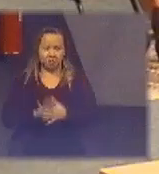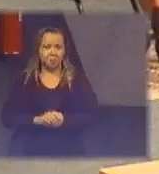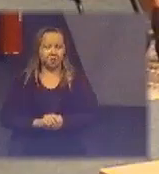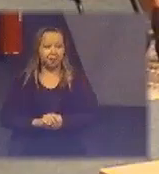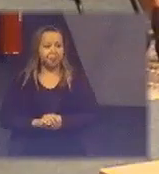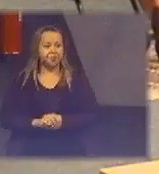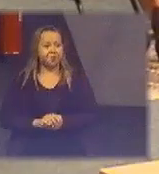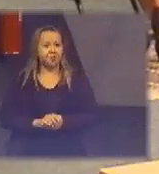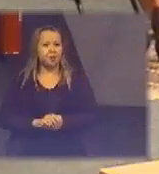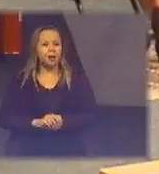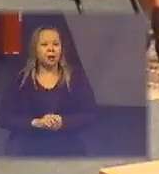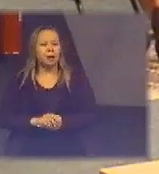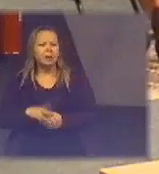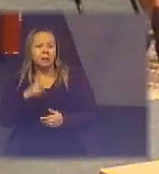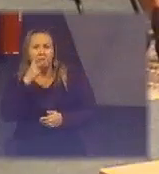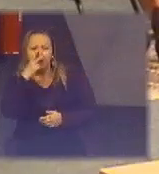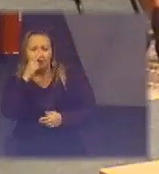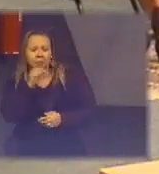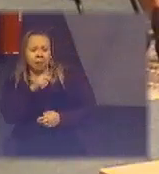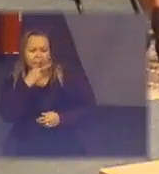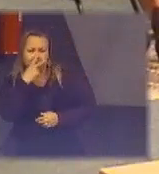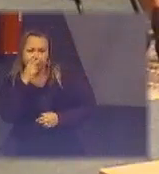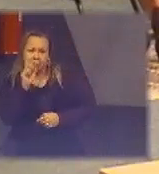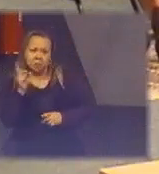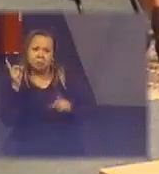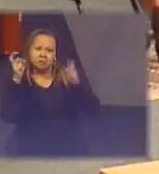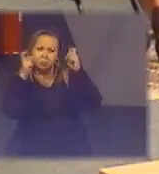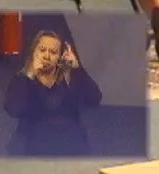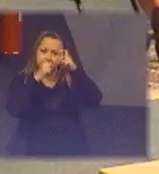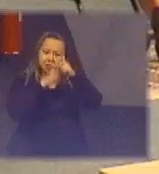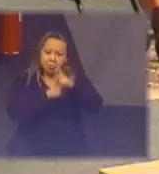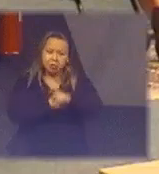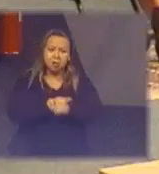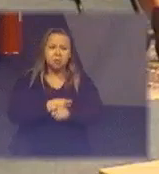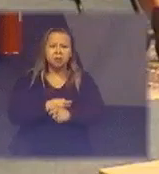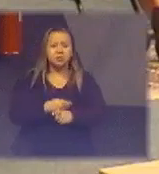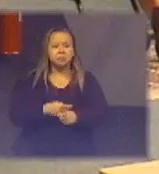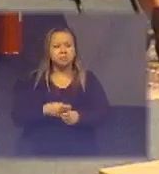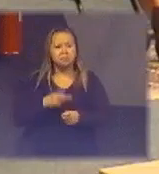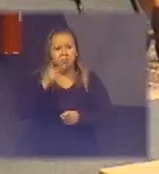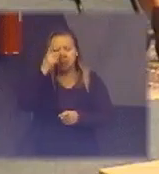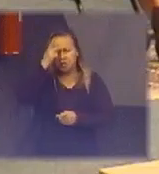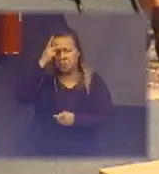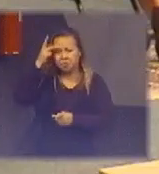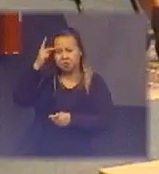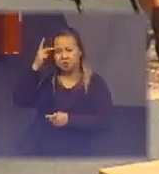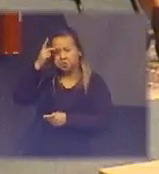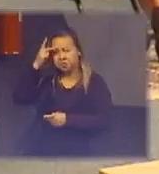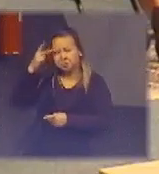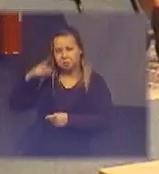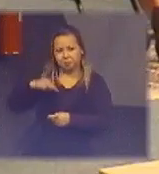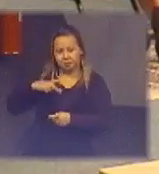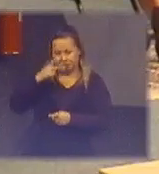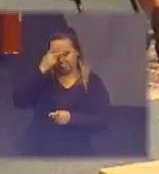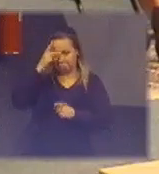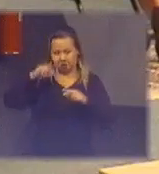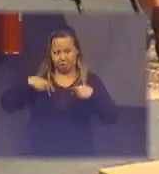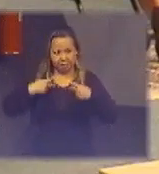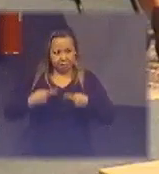mas essa eu acho mais difícil porque tem muito a ver com o ser humano com o desejo de consumo da sociedade